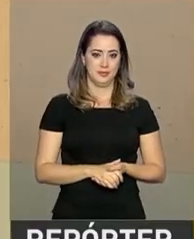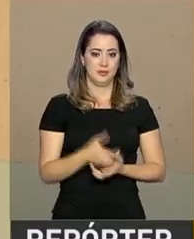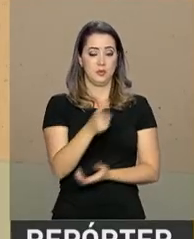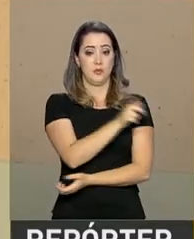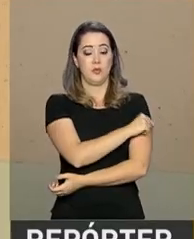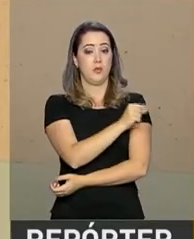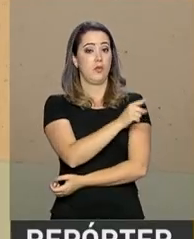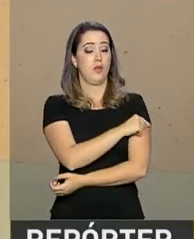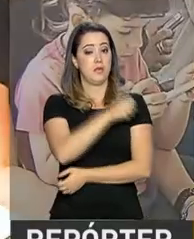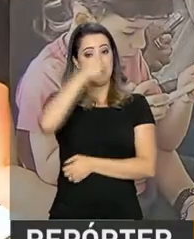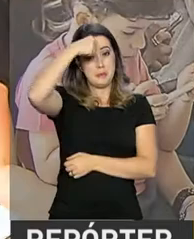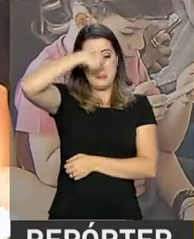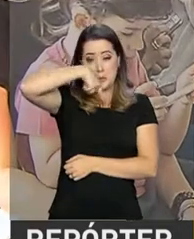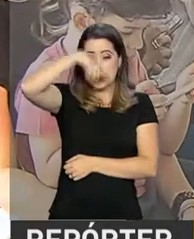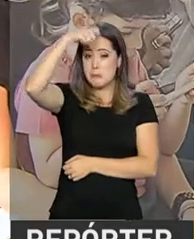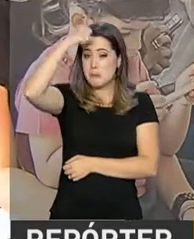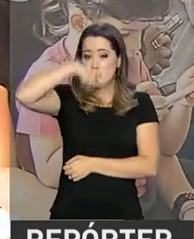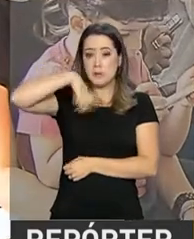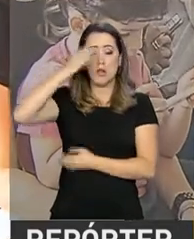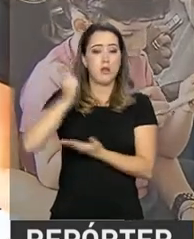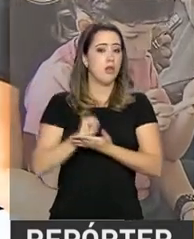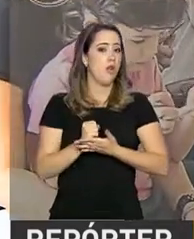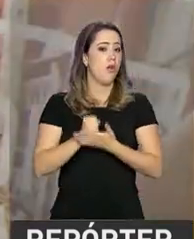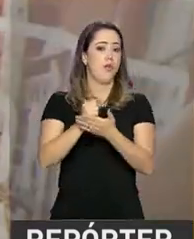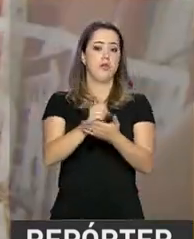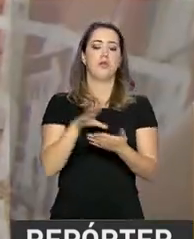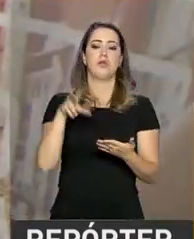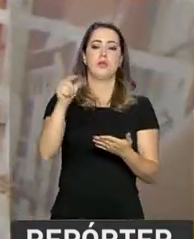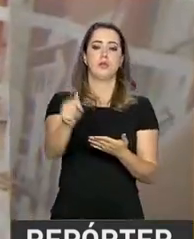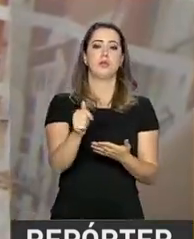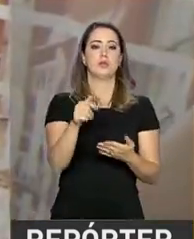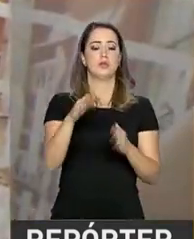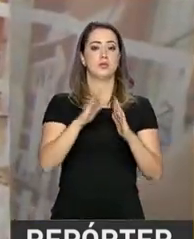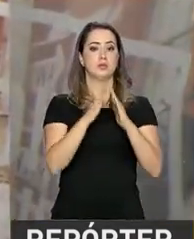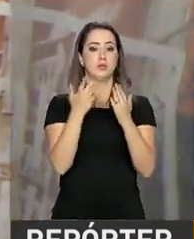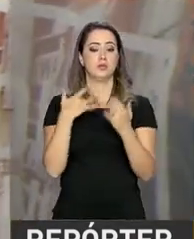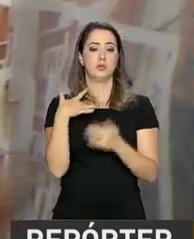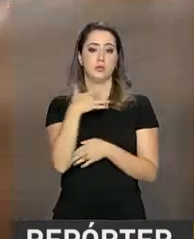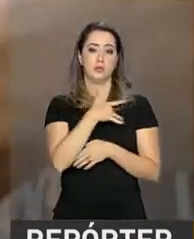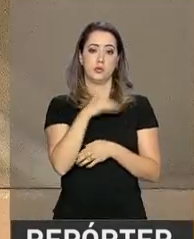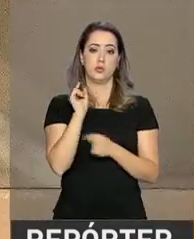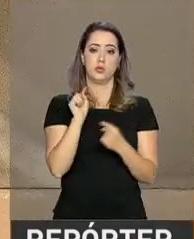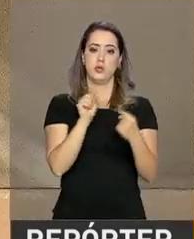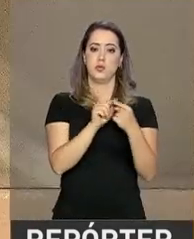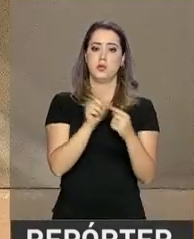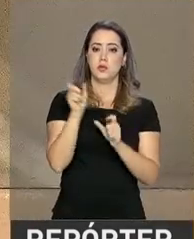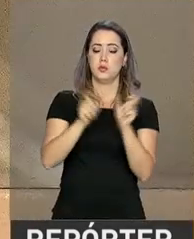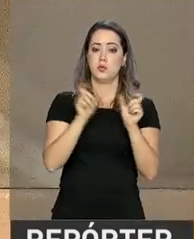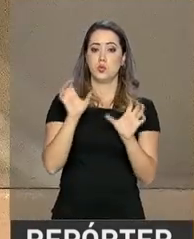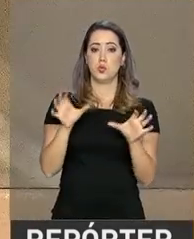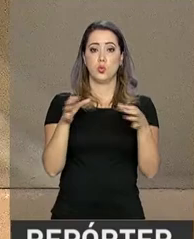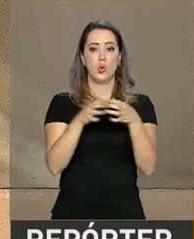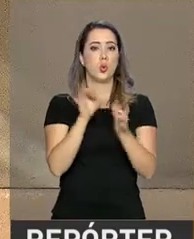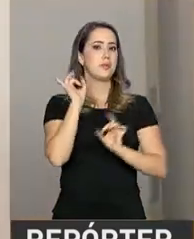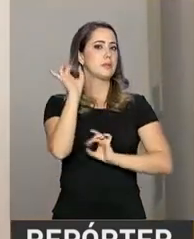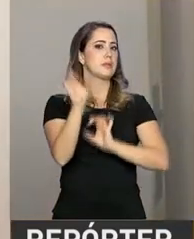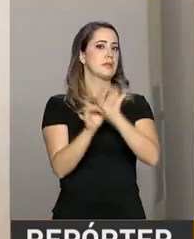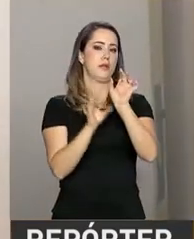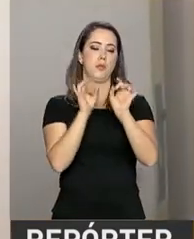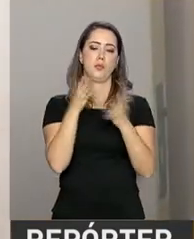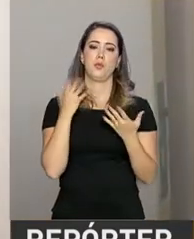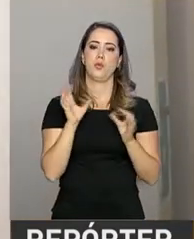vacina contra a gripe está disponível na rede pública de saúde e é direcionada a públicos específicos,